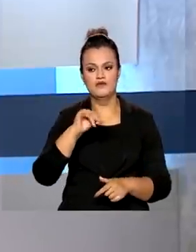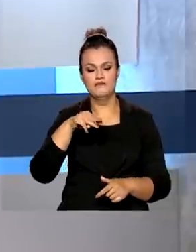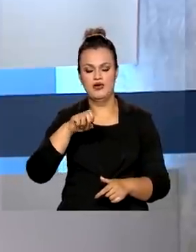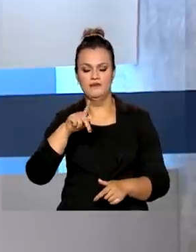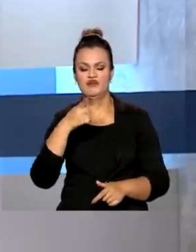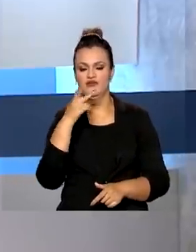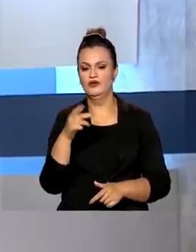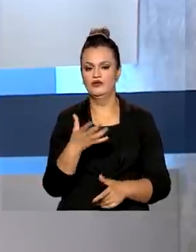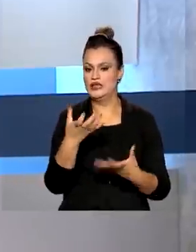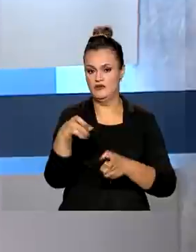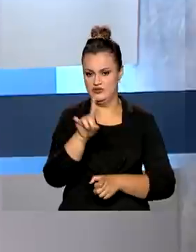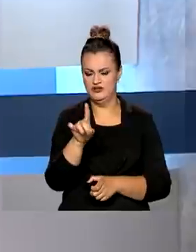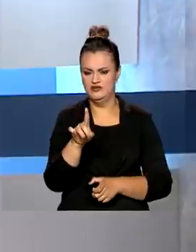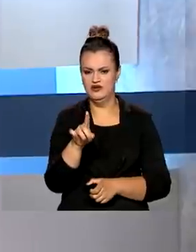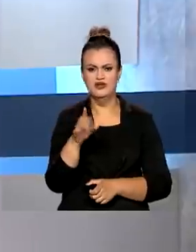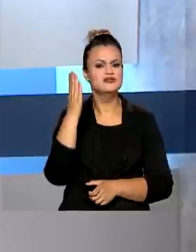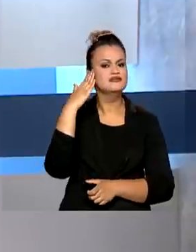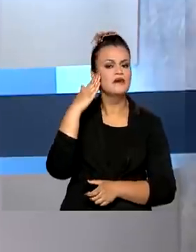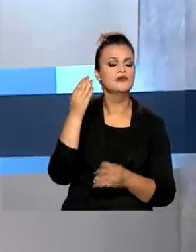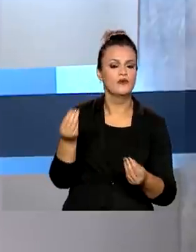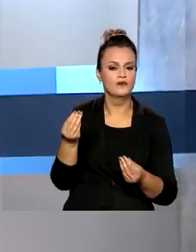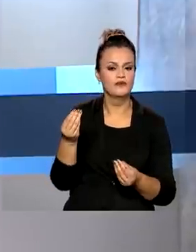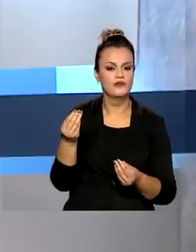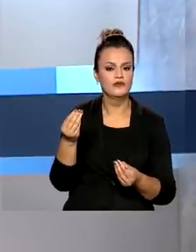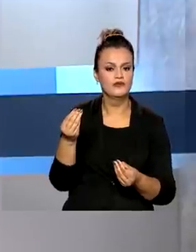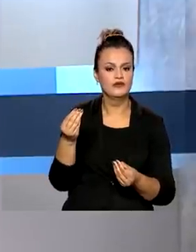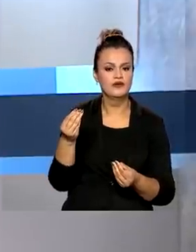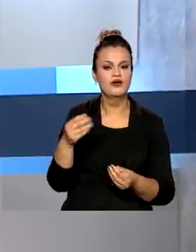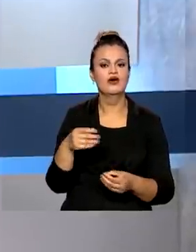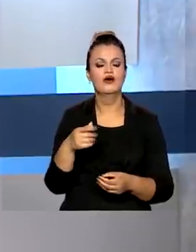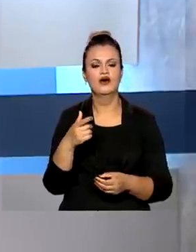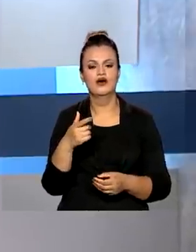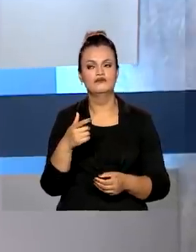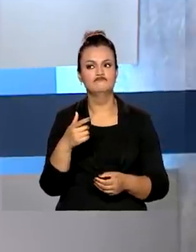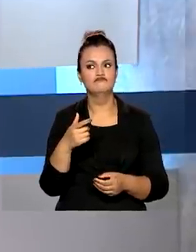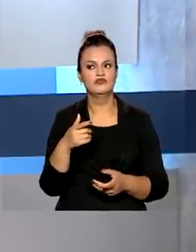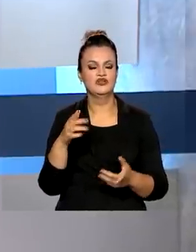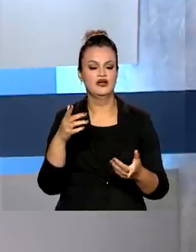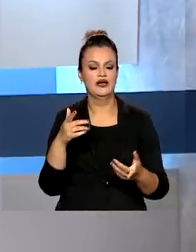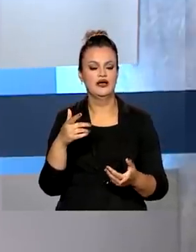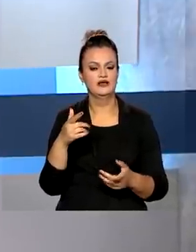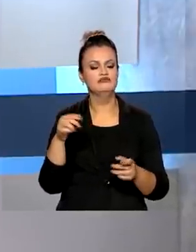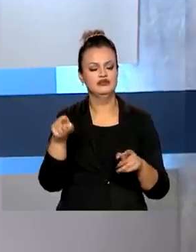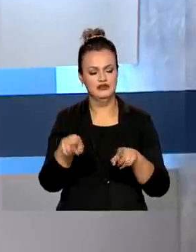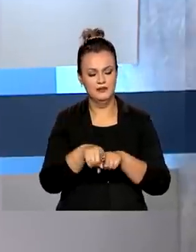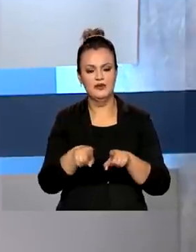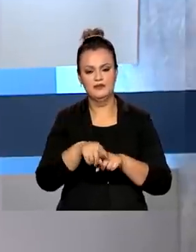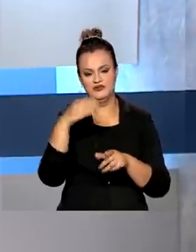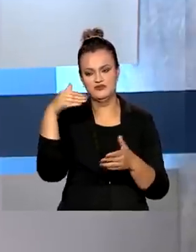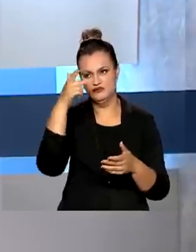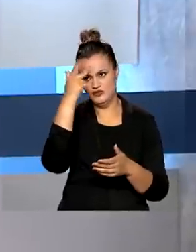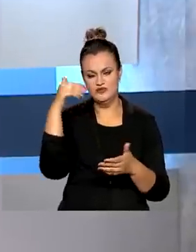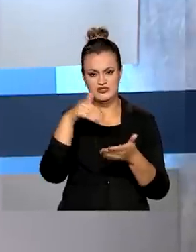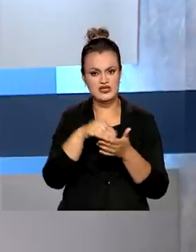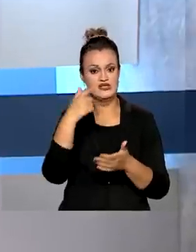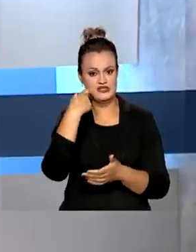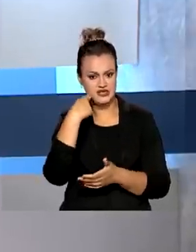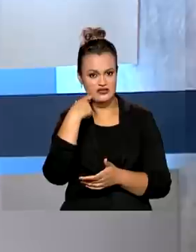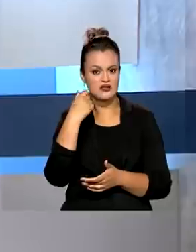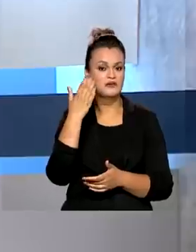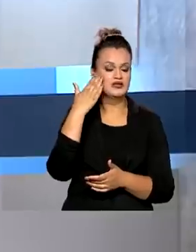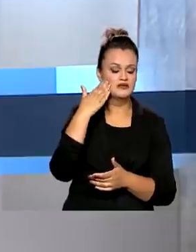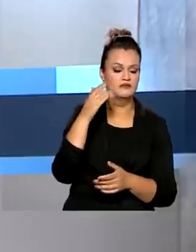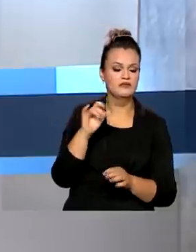Os interessados que tiveram negada a justificativa de ausência nas provas do Enem 2021 também têm até esta sexta-feira